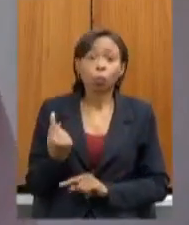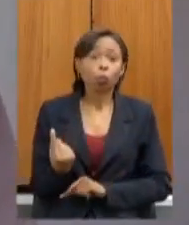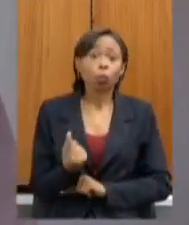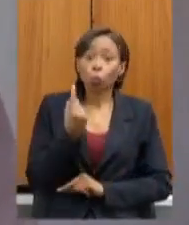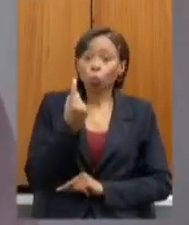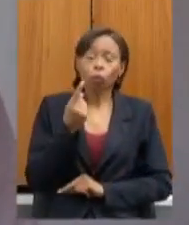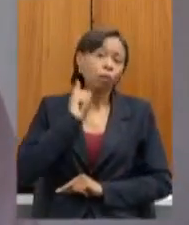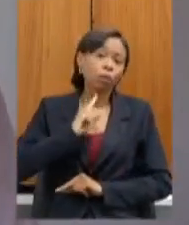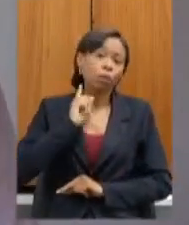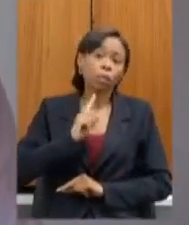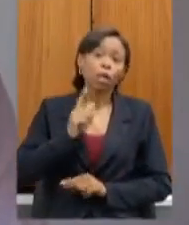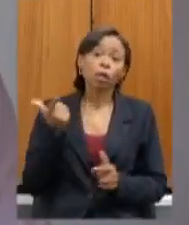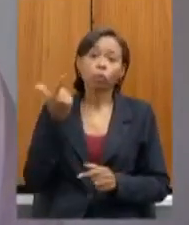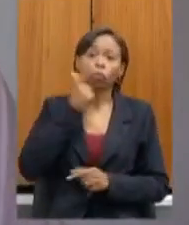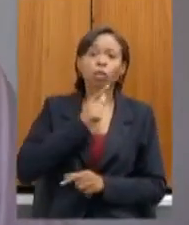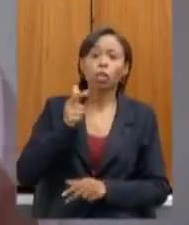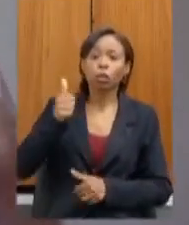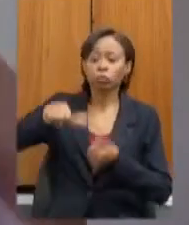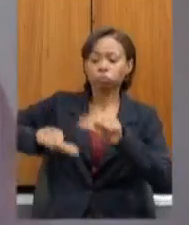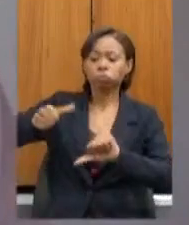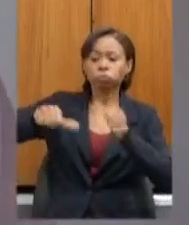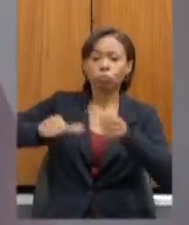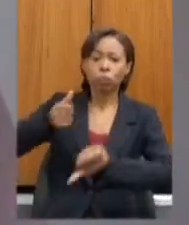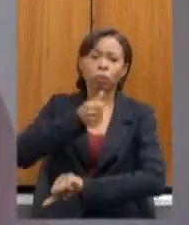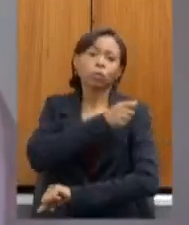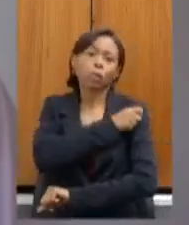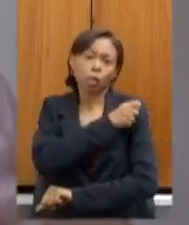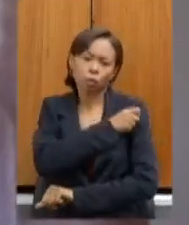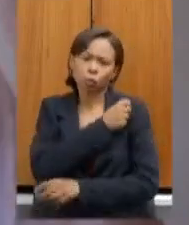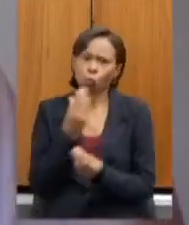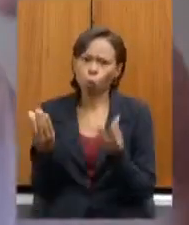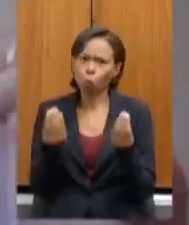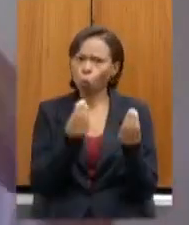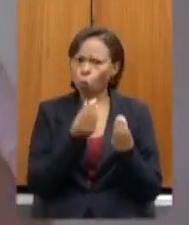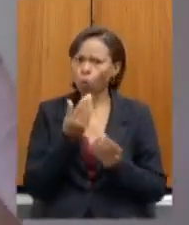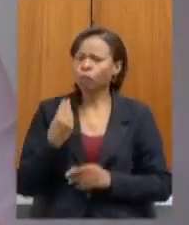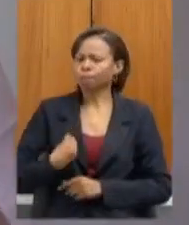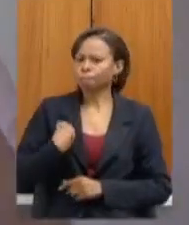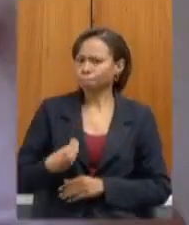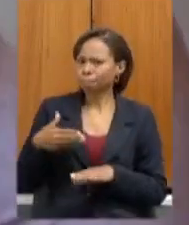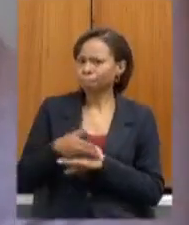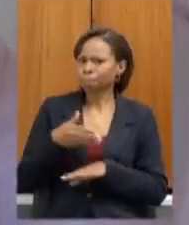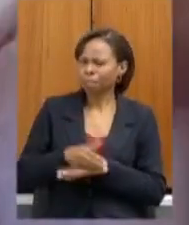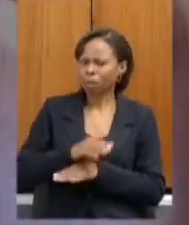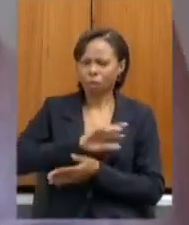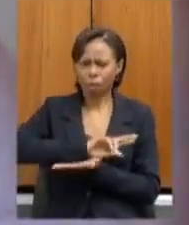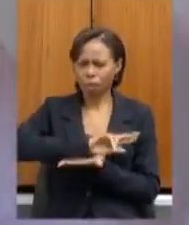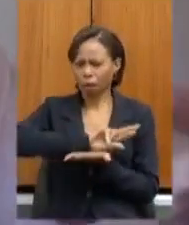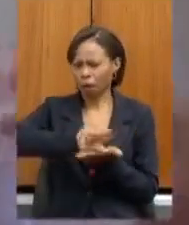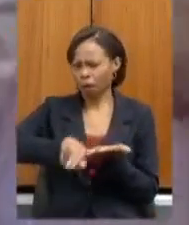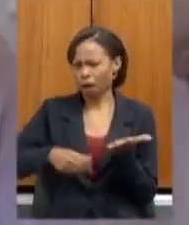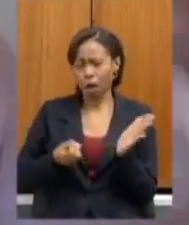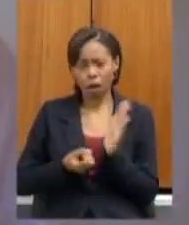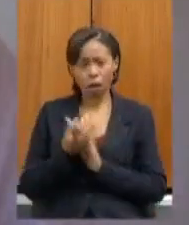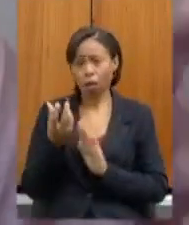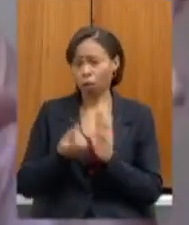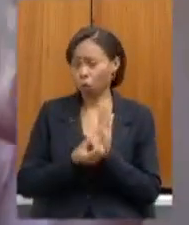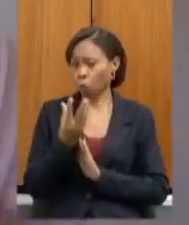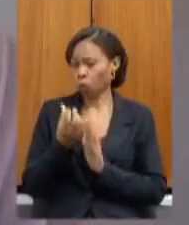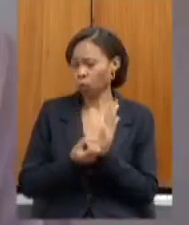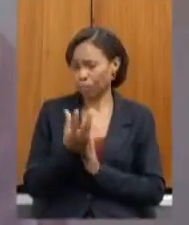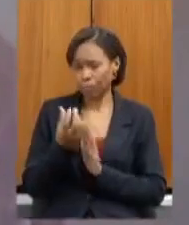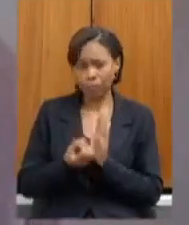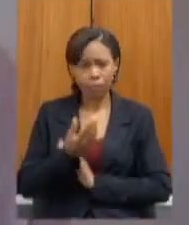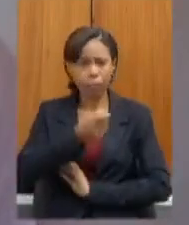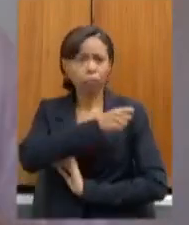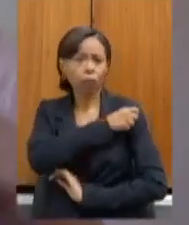avaliação diagnóstica dos seus alunos de bastante participação tivemos aí centenas de milhares de alunos que fizeram